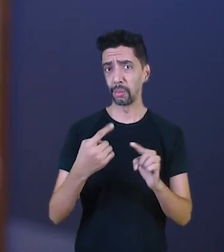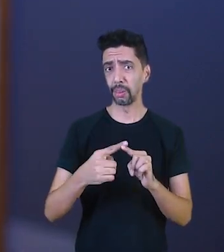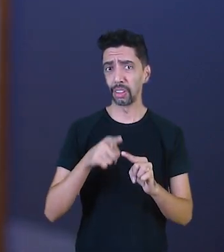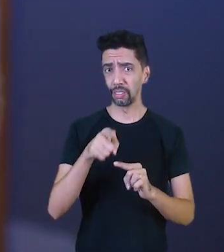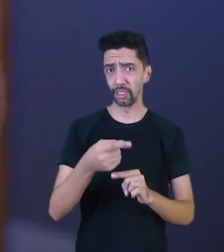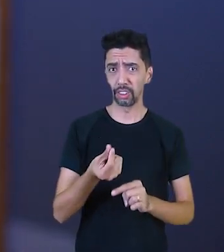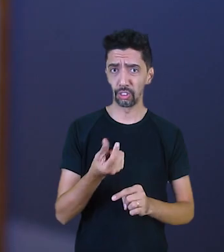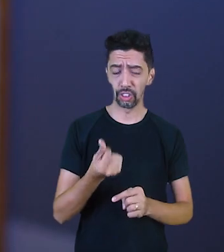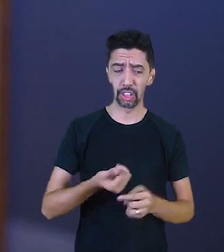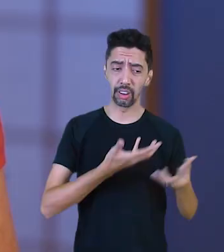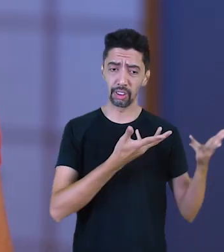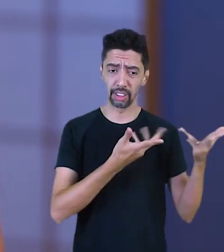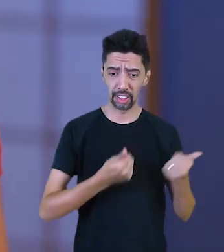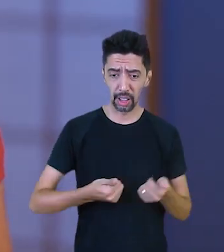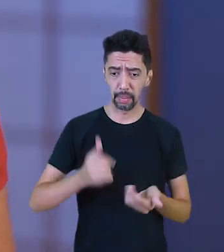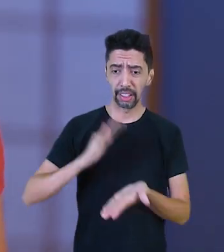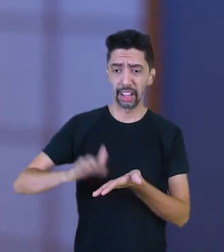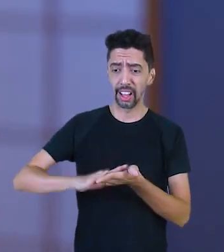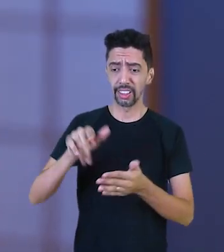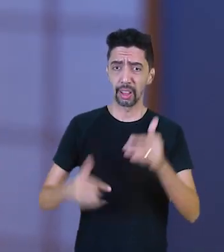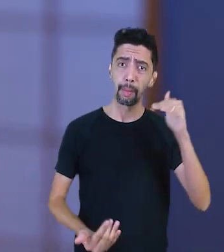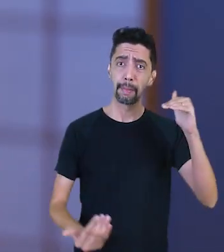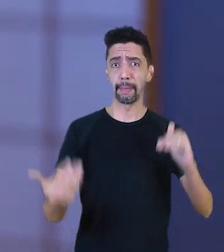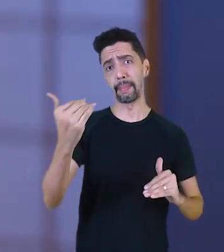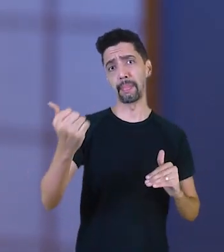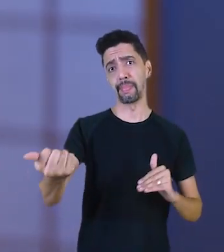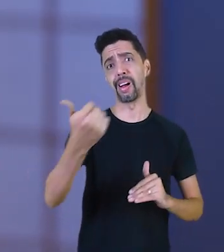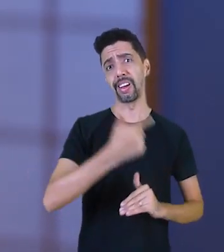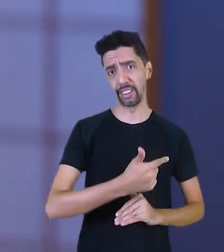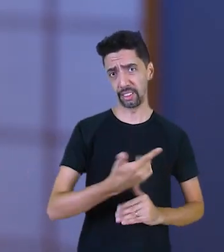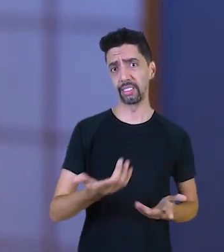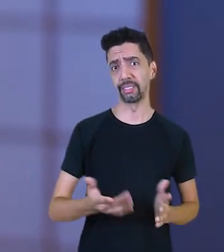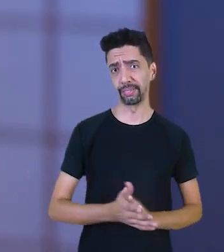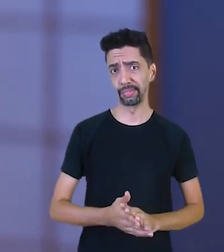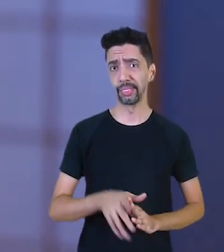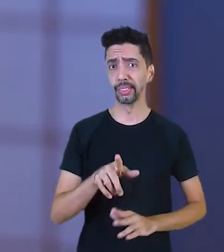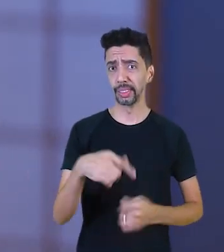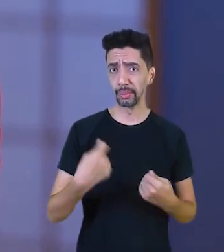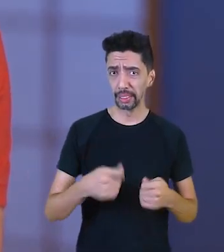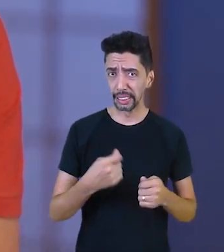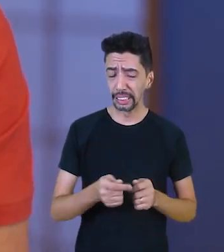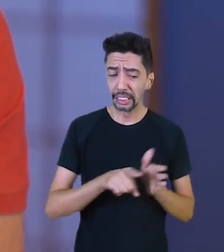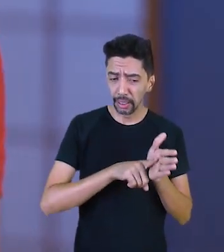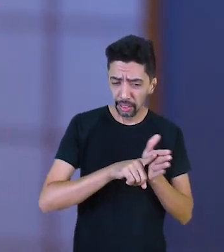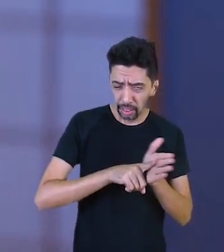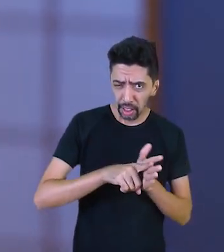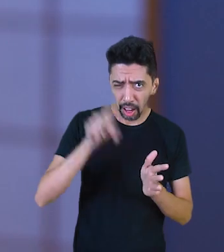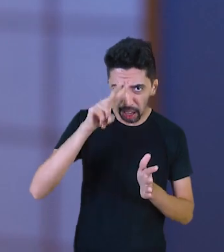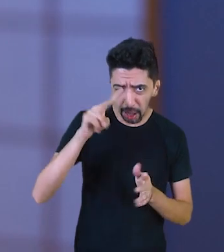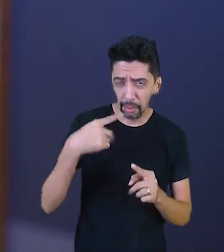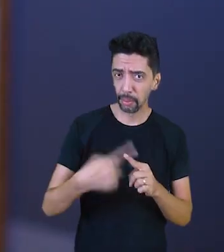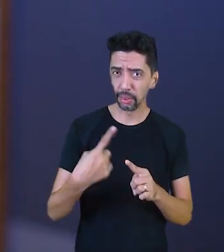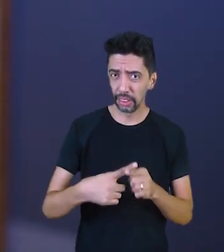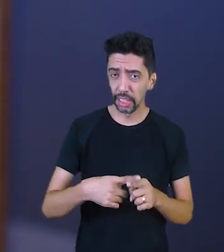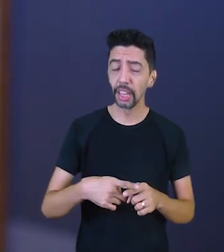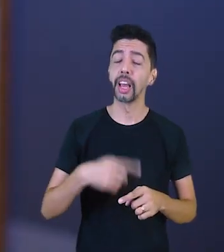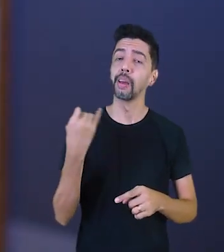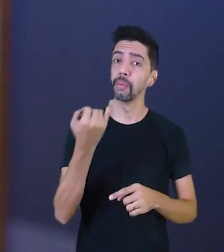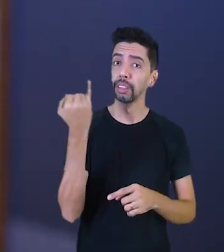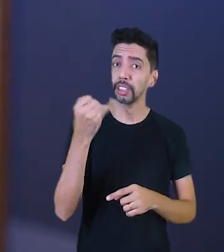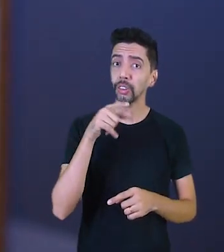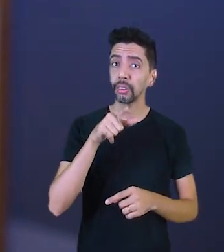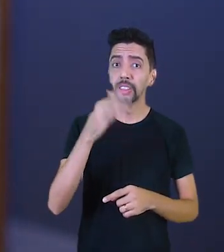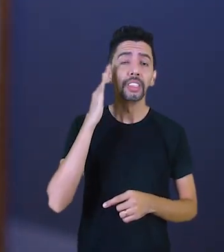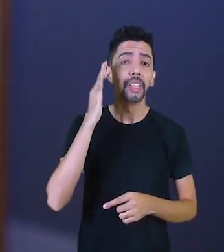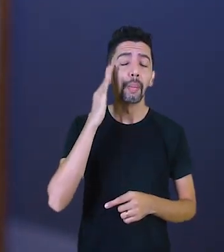diagnóstico, levantar tudo? Ele é fundamental para que você possa exercer o autocontrole desse dinheiro que entra e que sai. Não dá para você